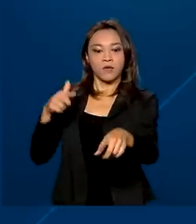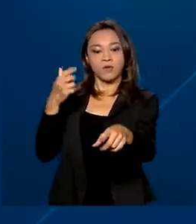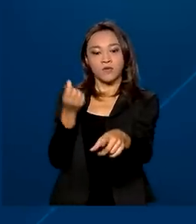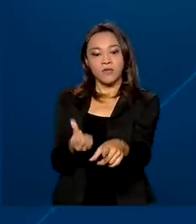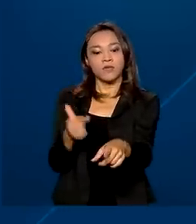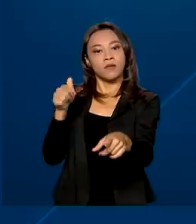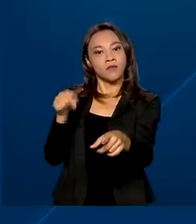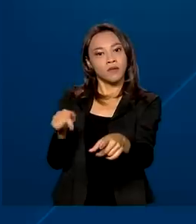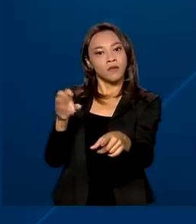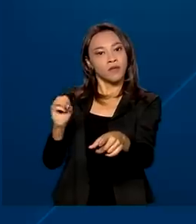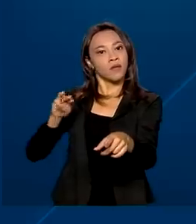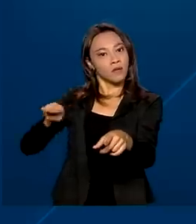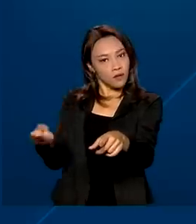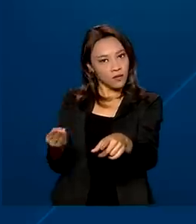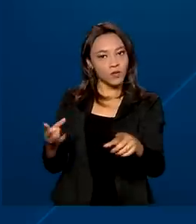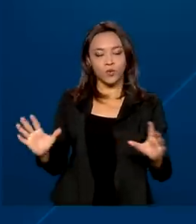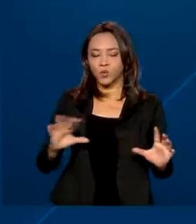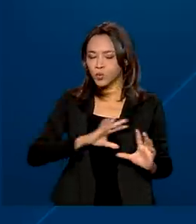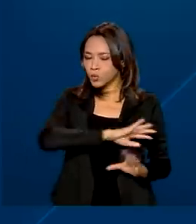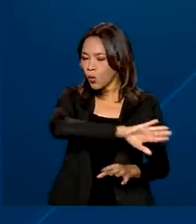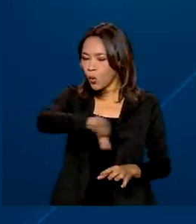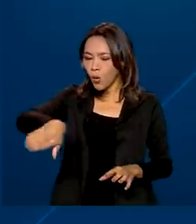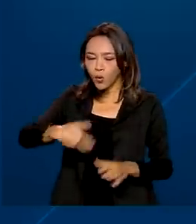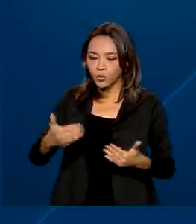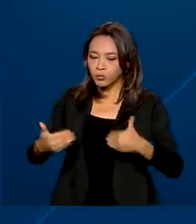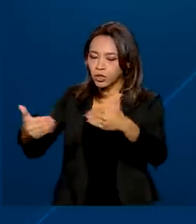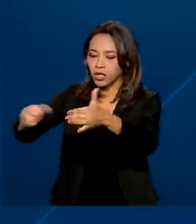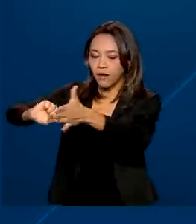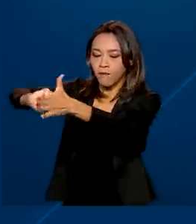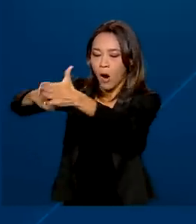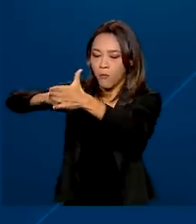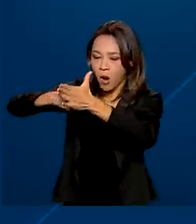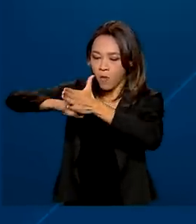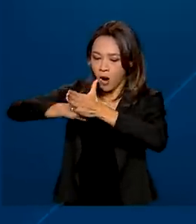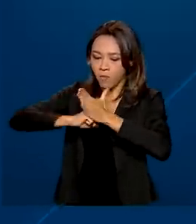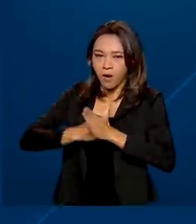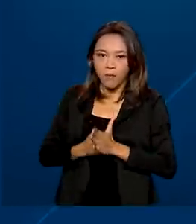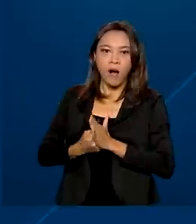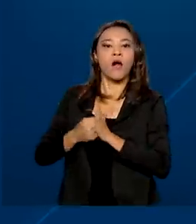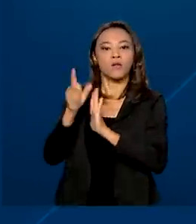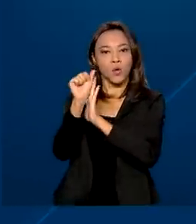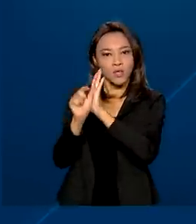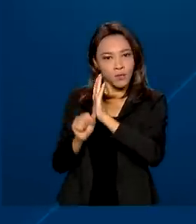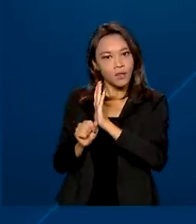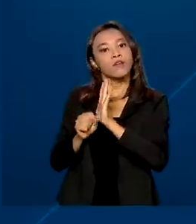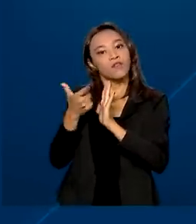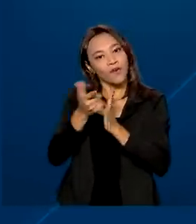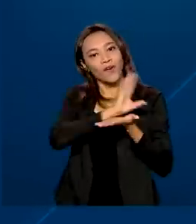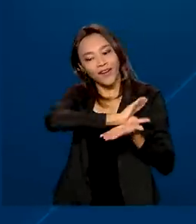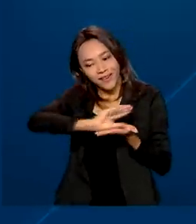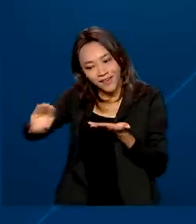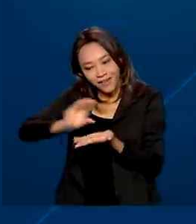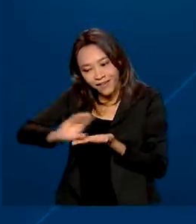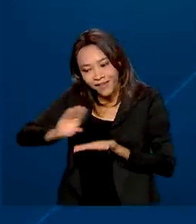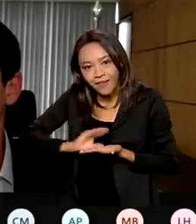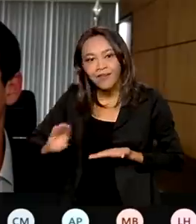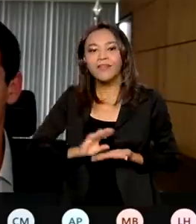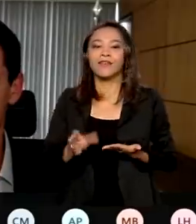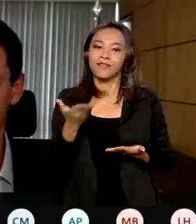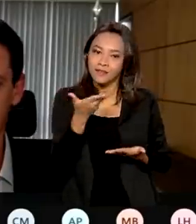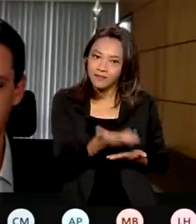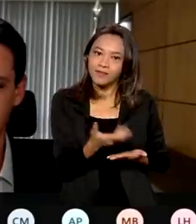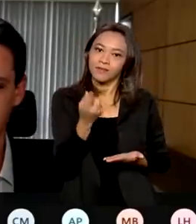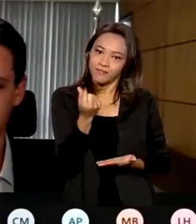Todos os ministérios que tinham recursos bloqueados no orçamento foram beneficiados com a liberação da verba.